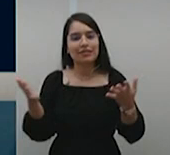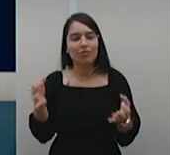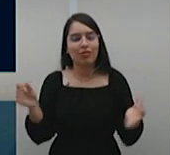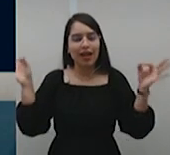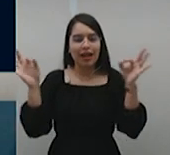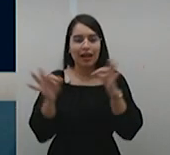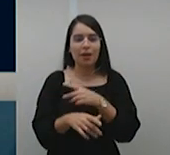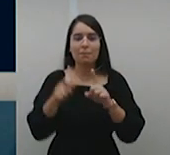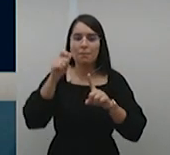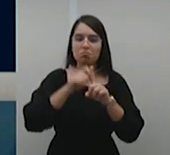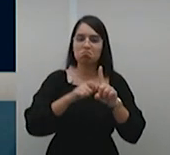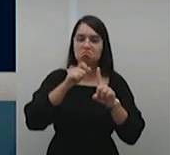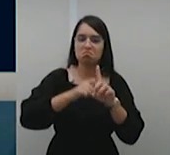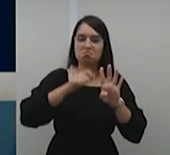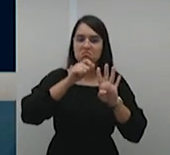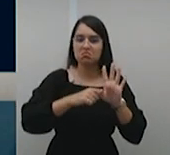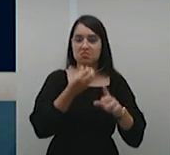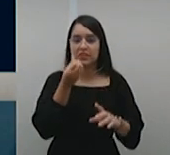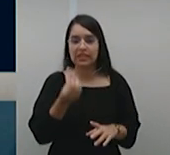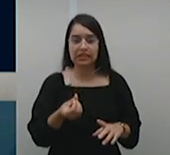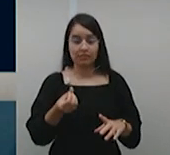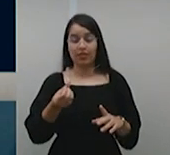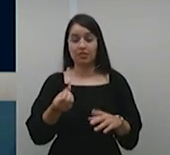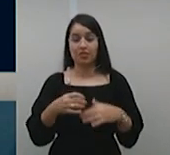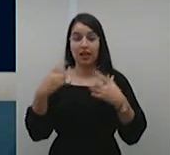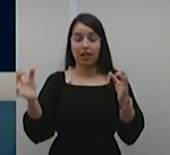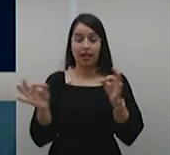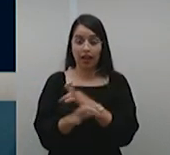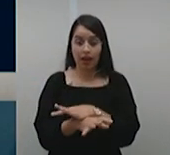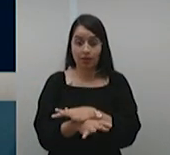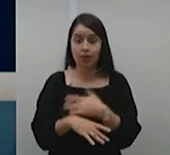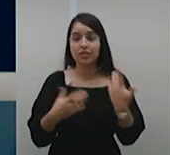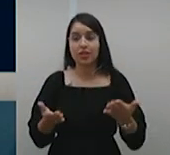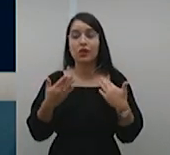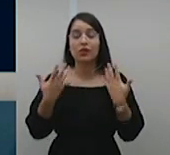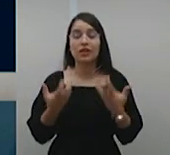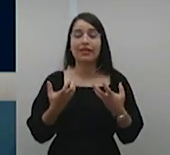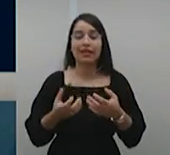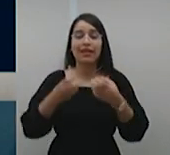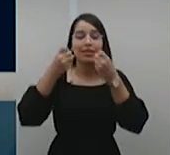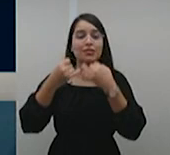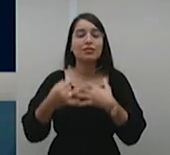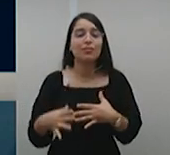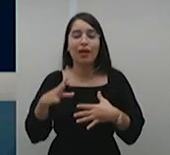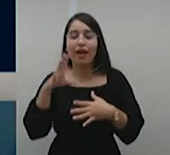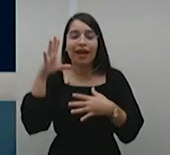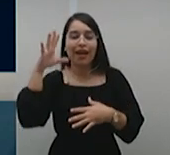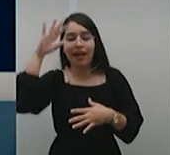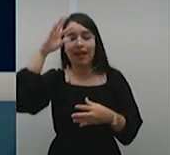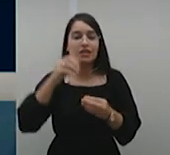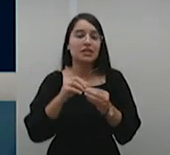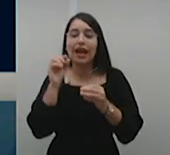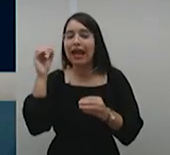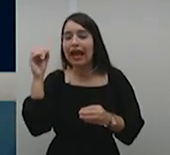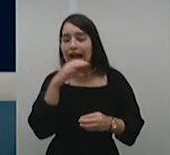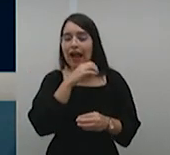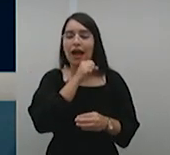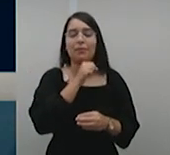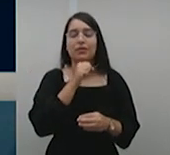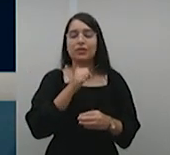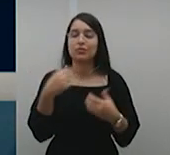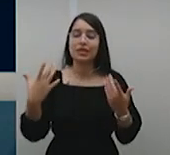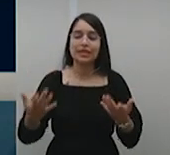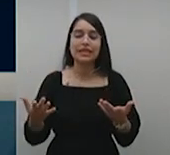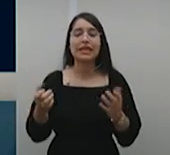e eu gostaria de compartilhar com todos uma breve reflexão que talvez se